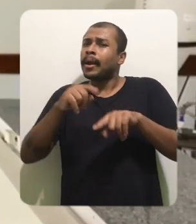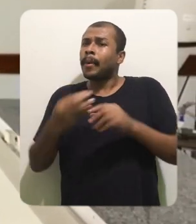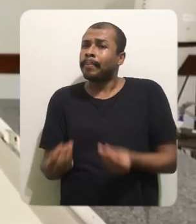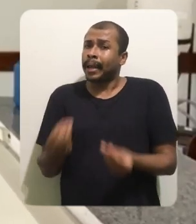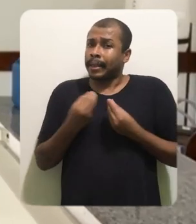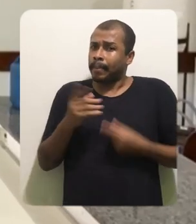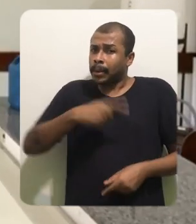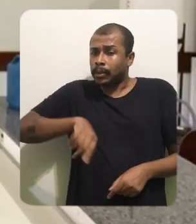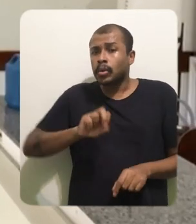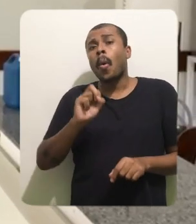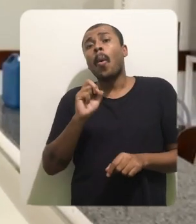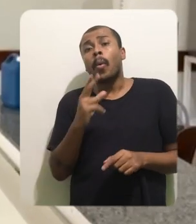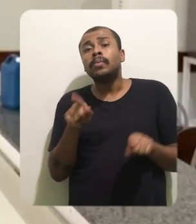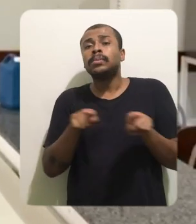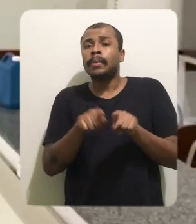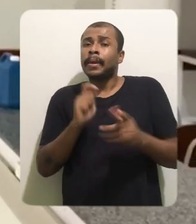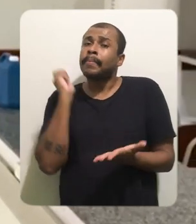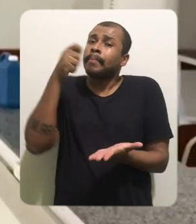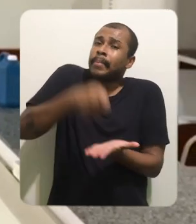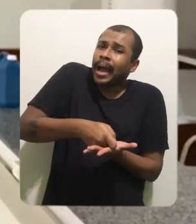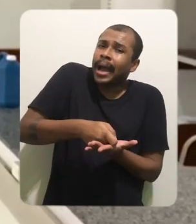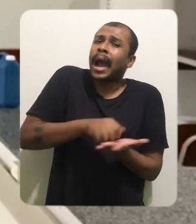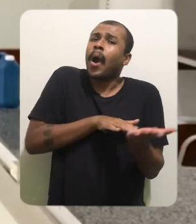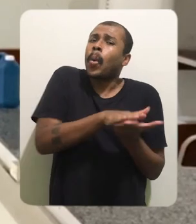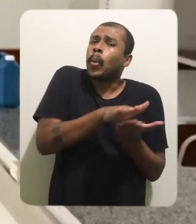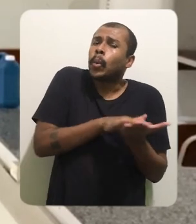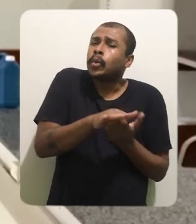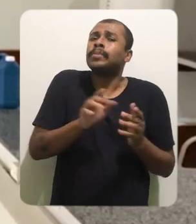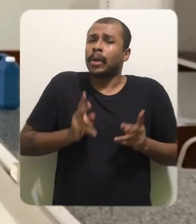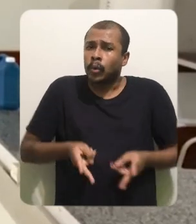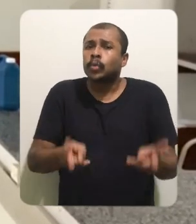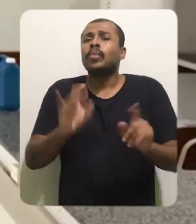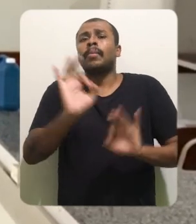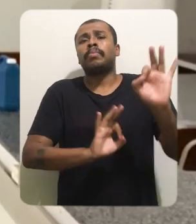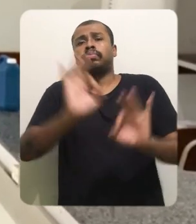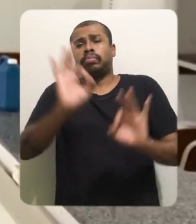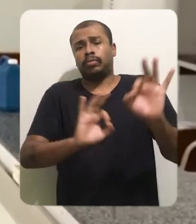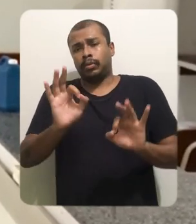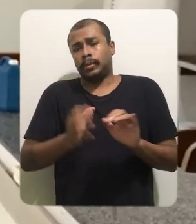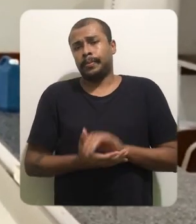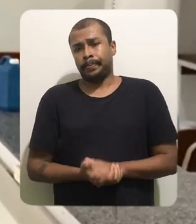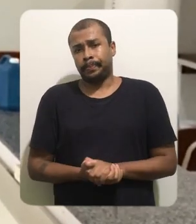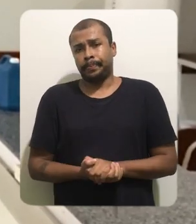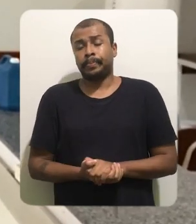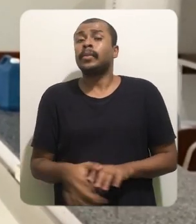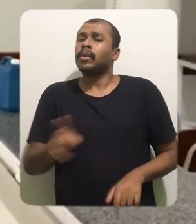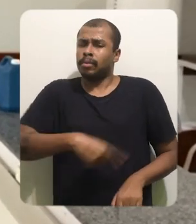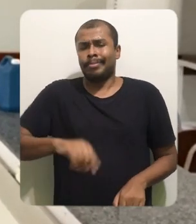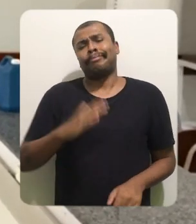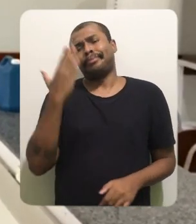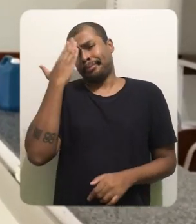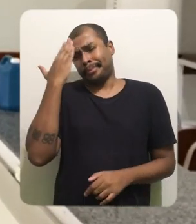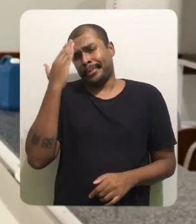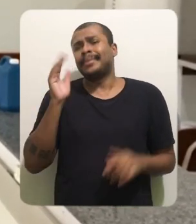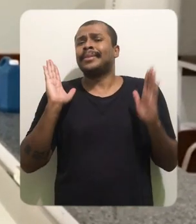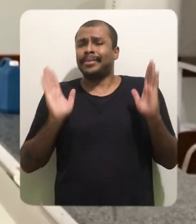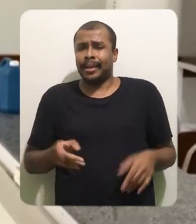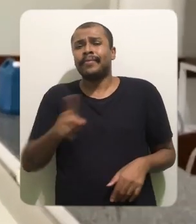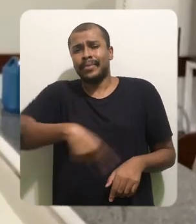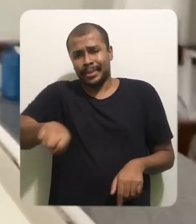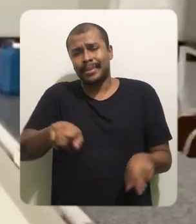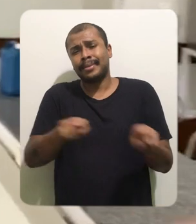está pedindo para eles comprarem insumos ou pagarem o custo do produto para a gente fazer com que o projeto seja sustentável.